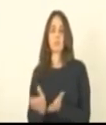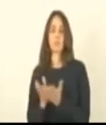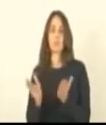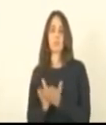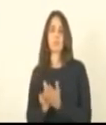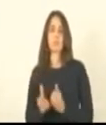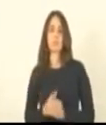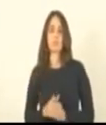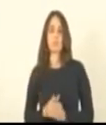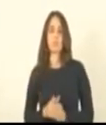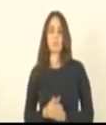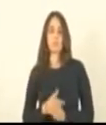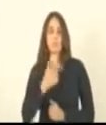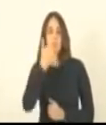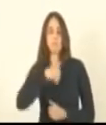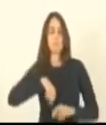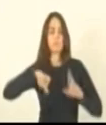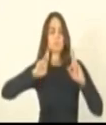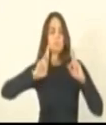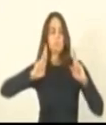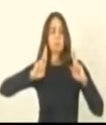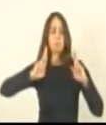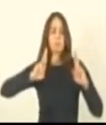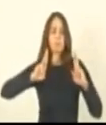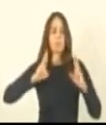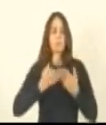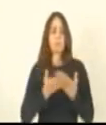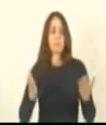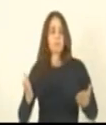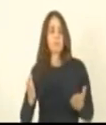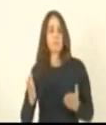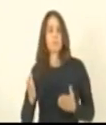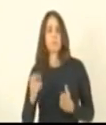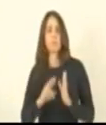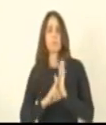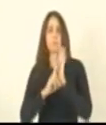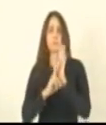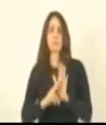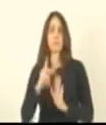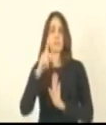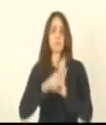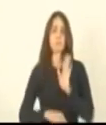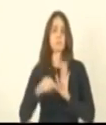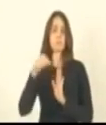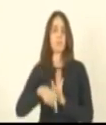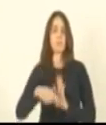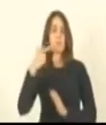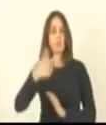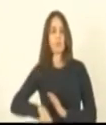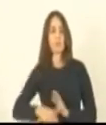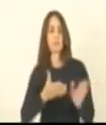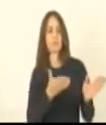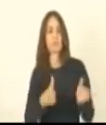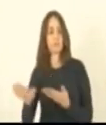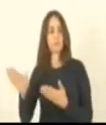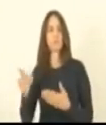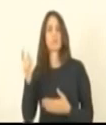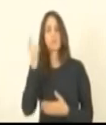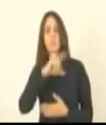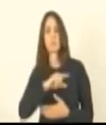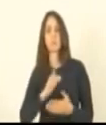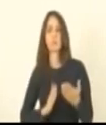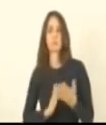eu espero que vossa excelência possa representar esse projeto aqui na casa para que possamos ter êxito